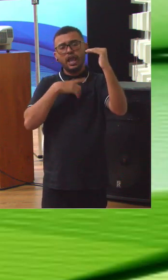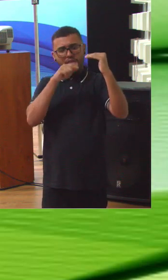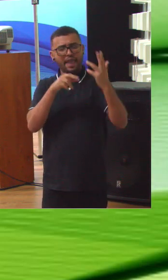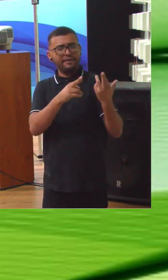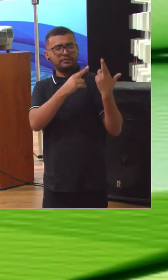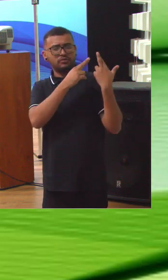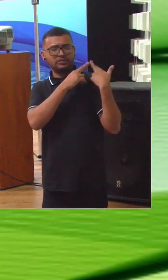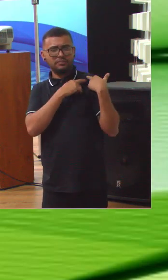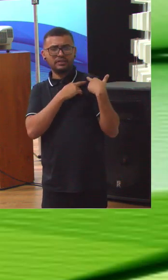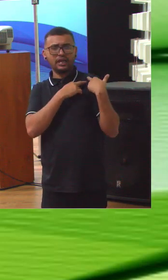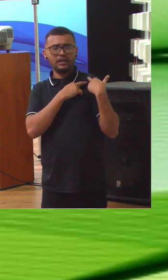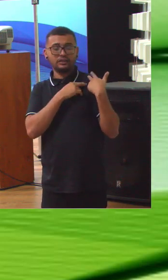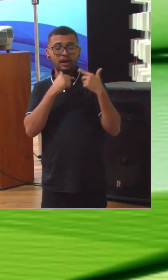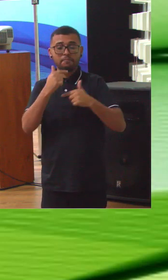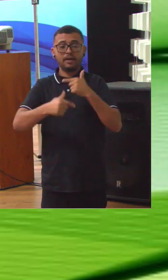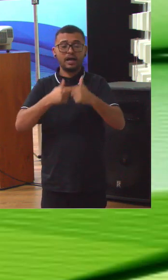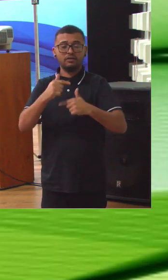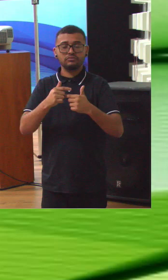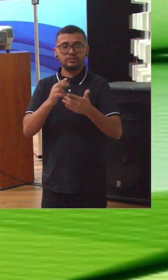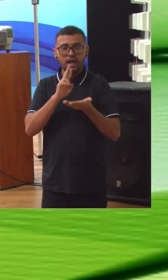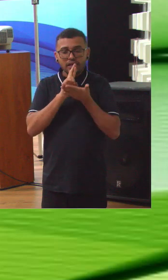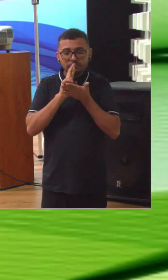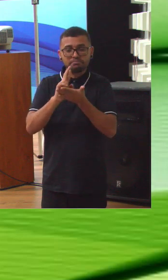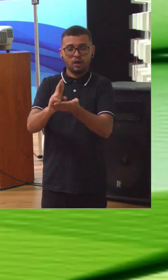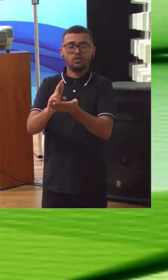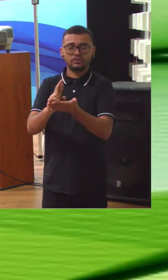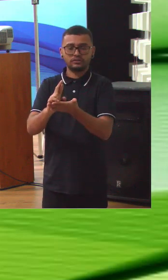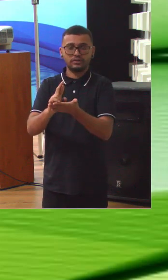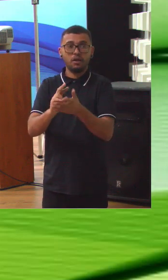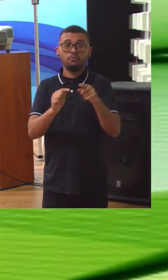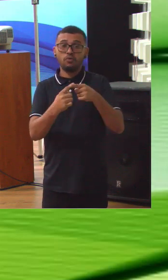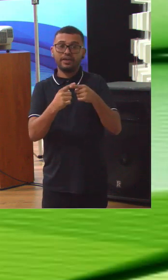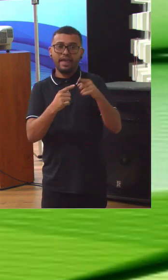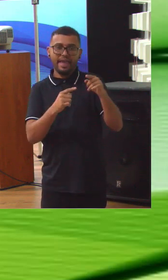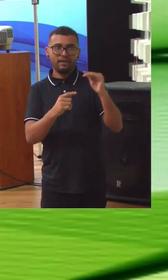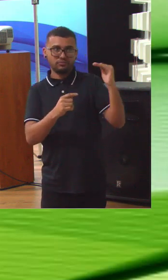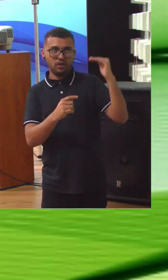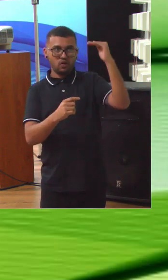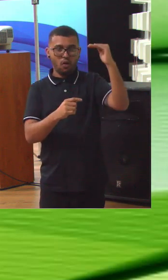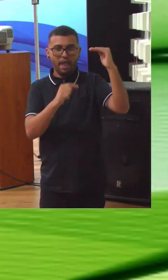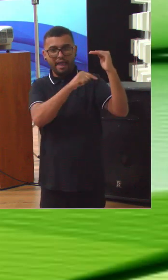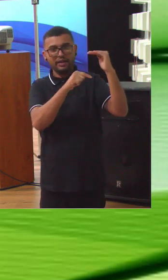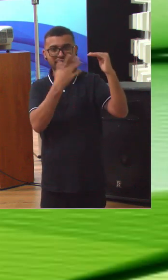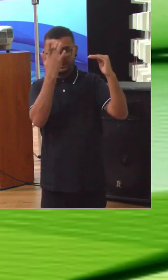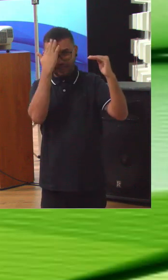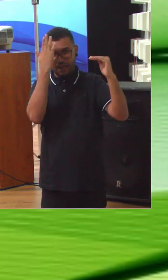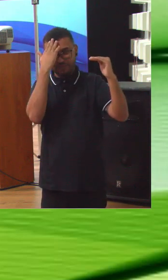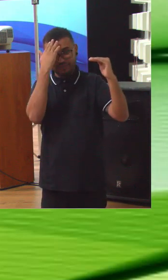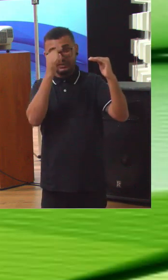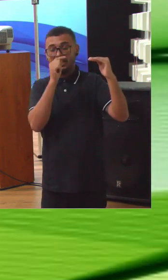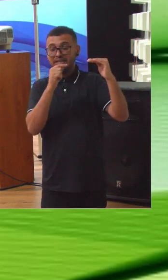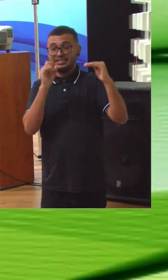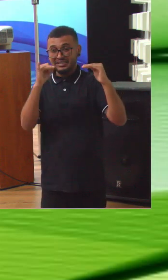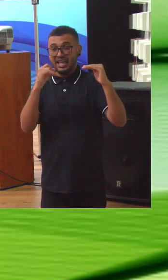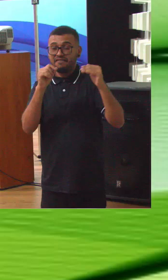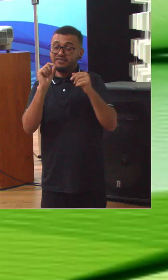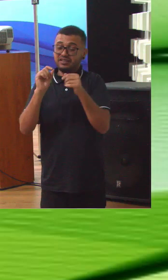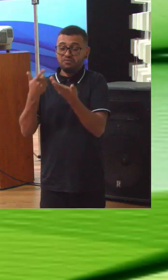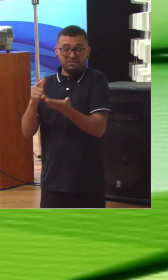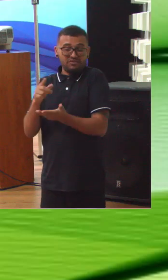pela entrega de resultado, que é com elas. E que elas sabem que eventualmente a não entrega de resultados pesa sobre elas também.